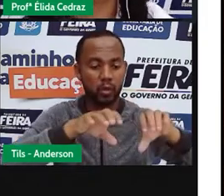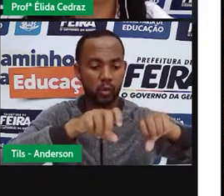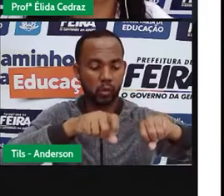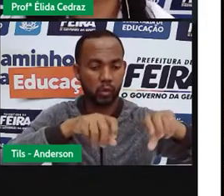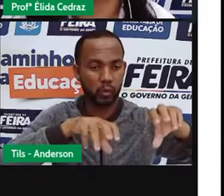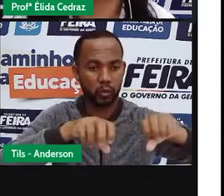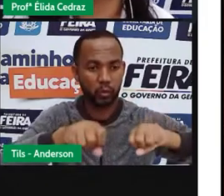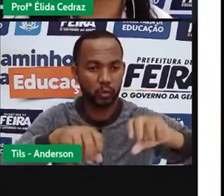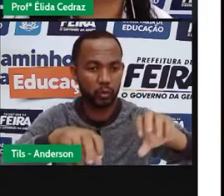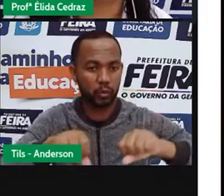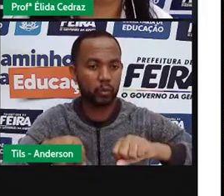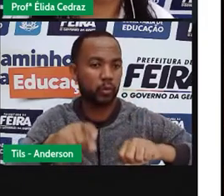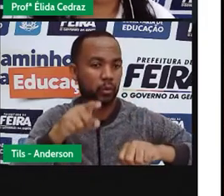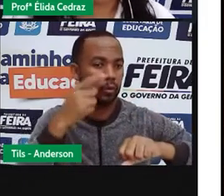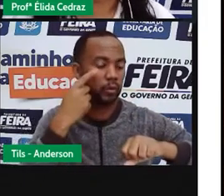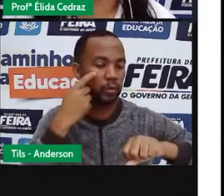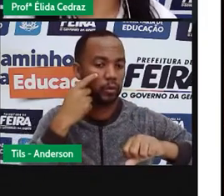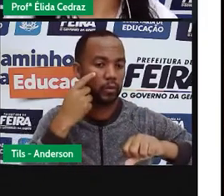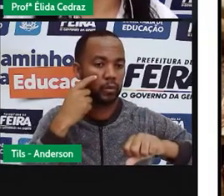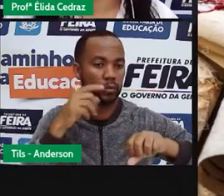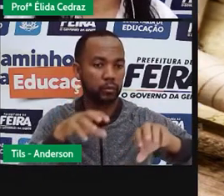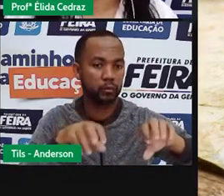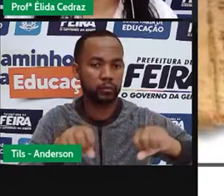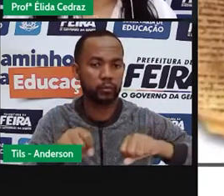Por isso que se chama os rolos.